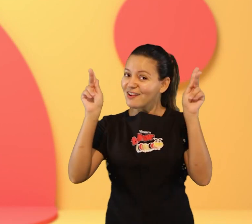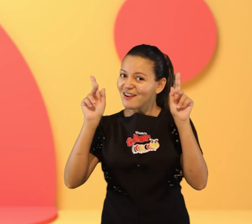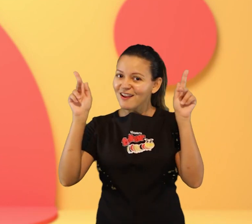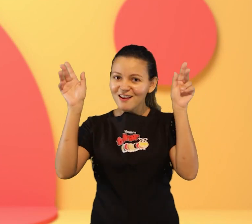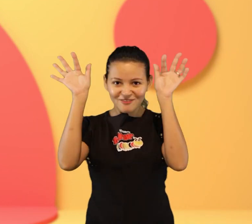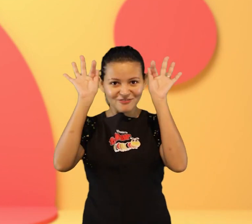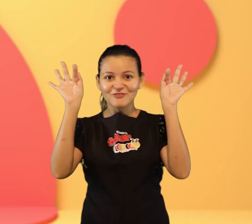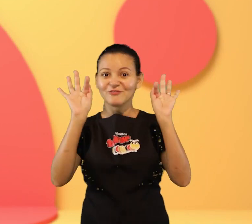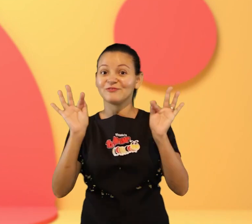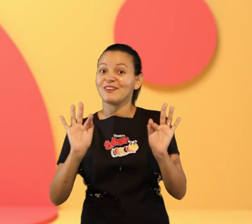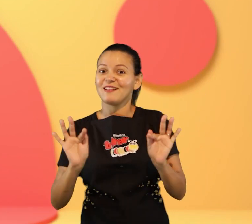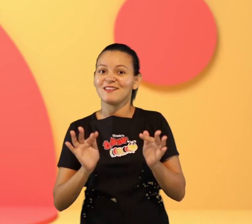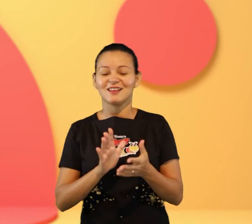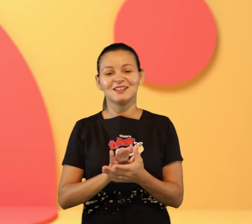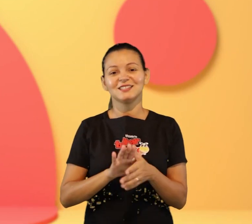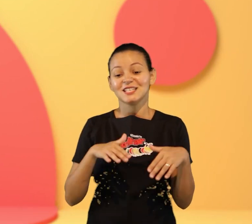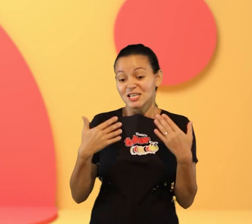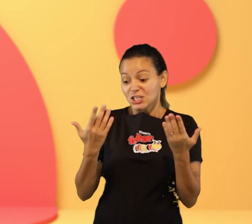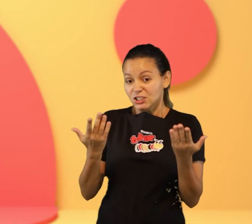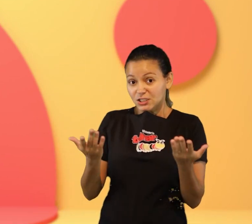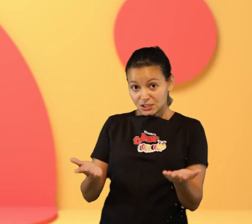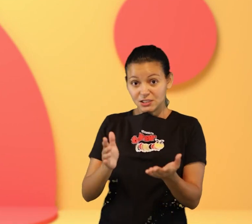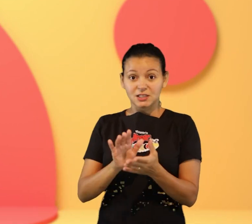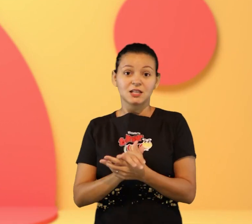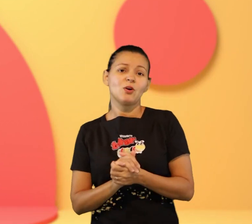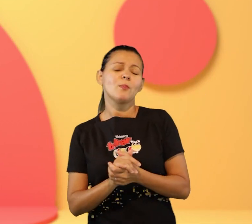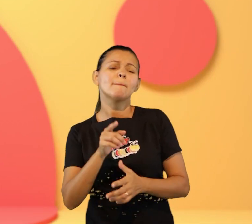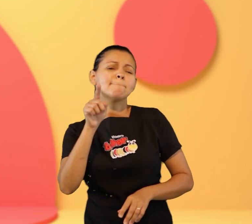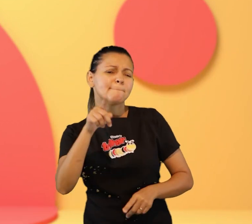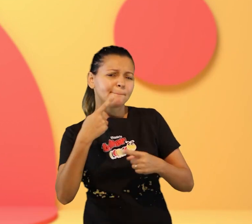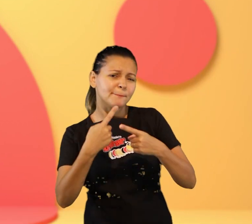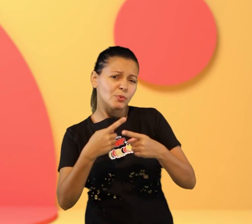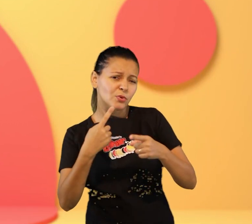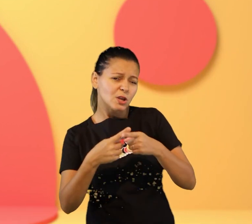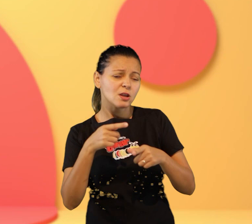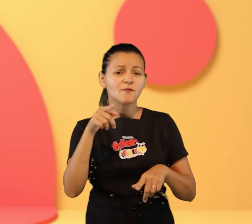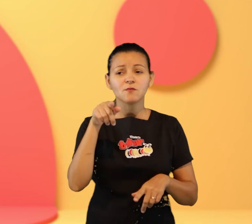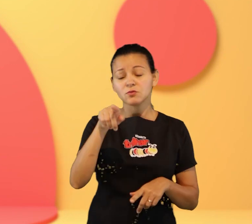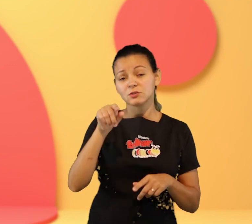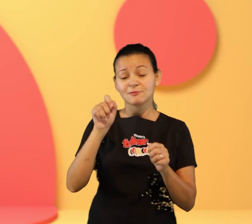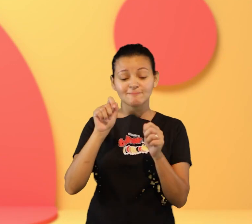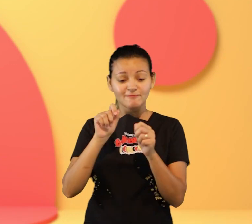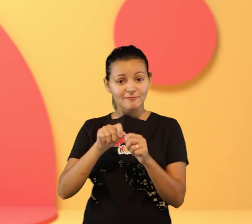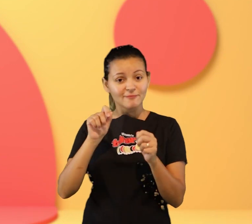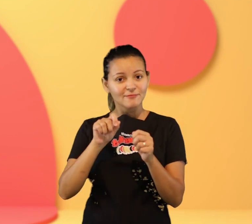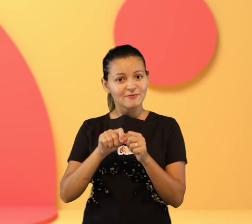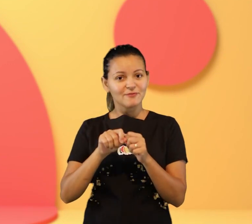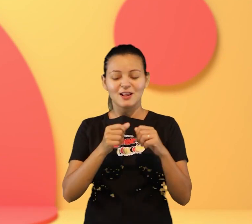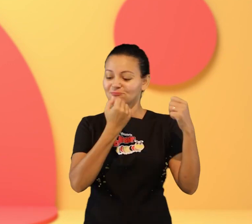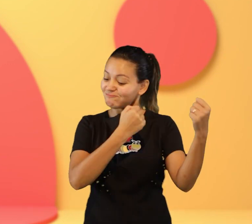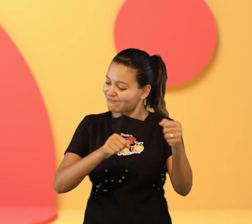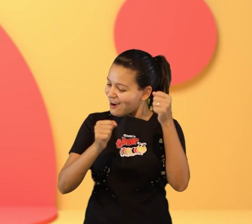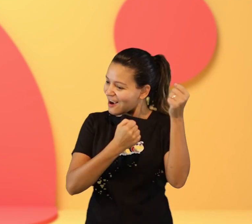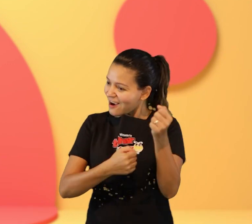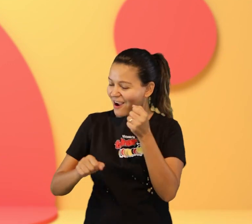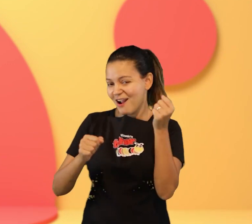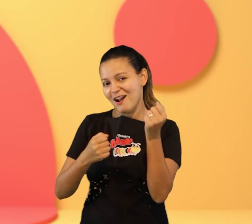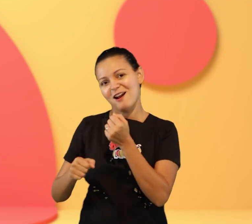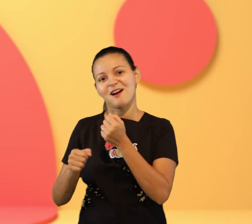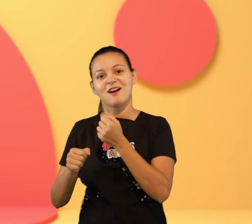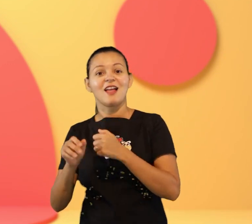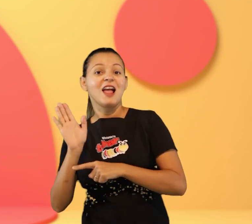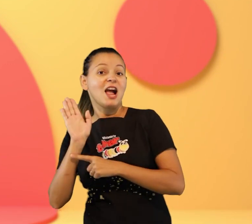da nossa mãe ou quando eu faço alguma coisa e eu sinto que que eu fiz uma coisa muito bem feita e que eu mereço